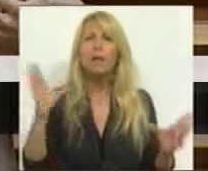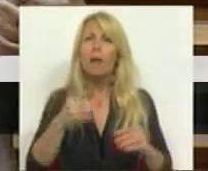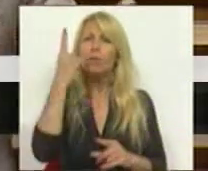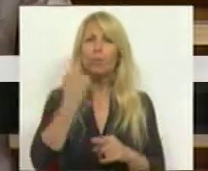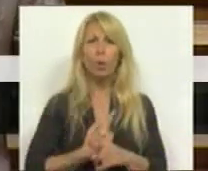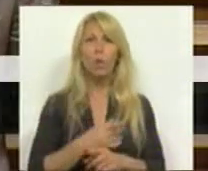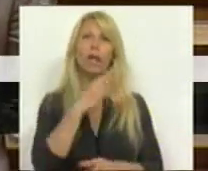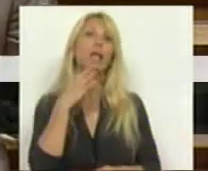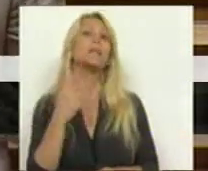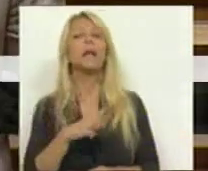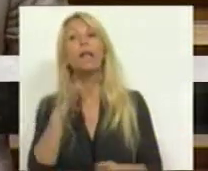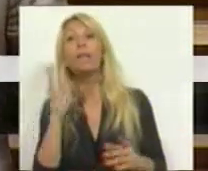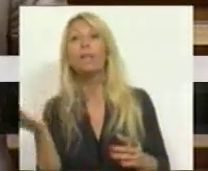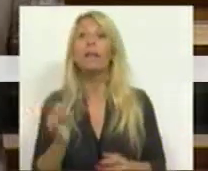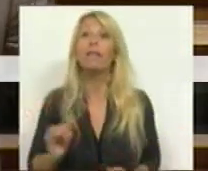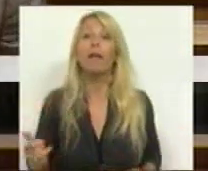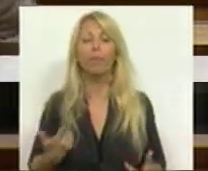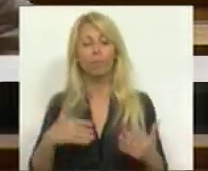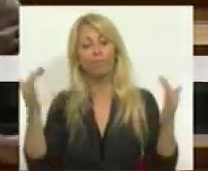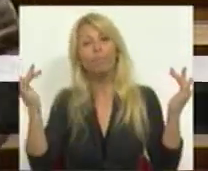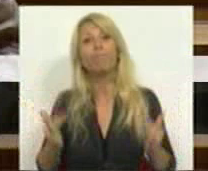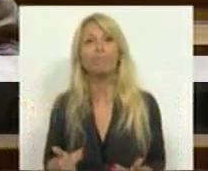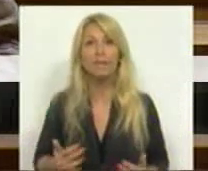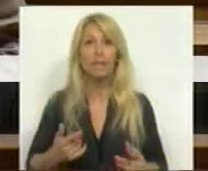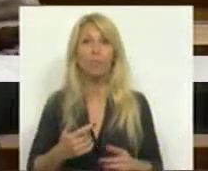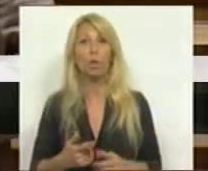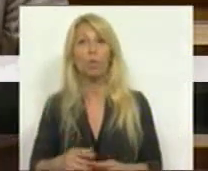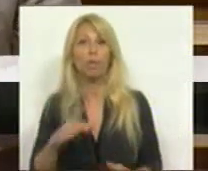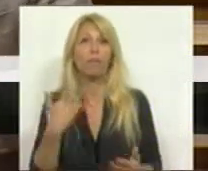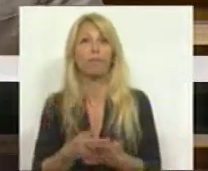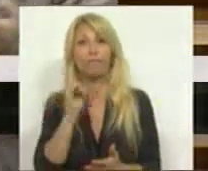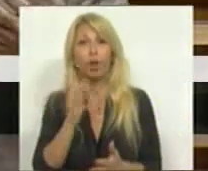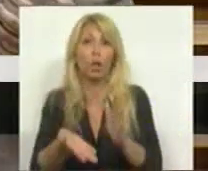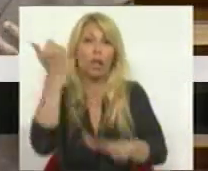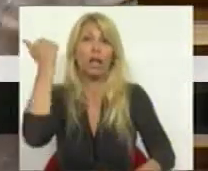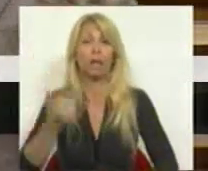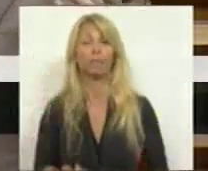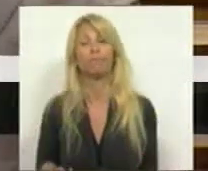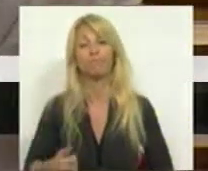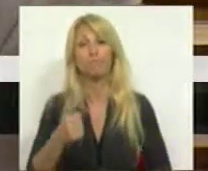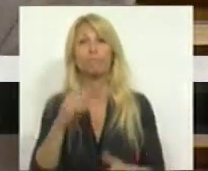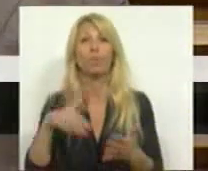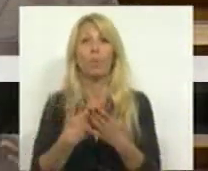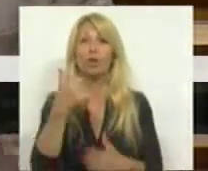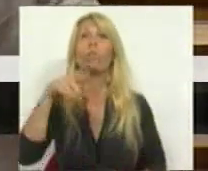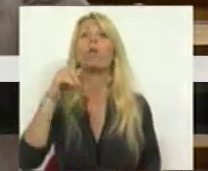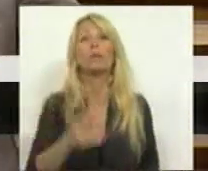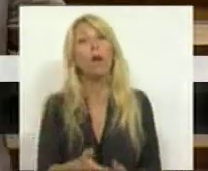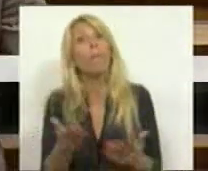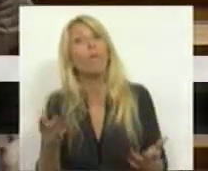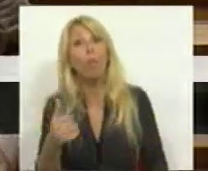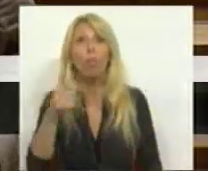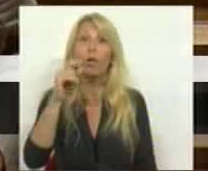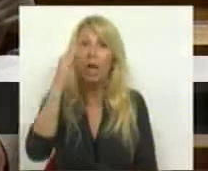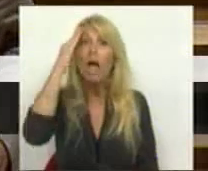é que tentando até diminuir, achincalhar a proposta do Bloco de Esquerda, bem que achava o Bloco de Esquerda, com estas